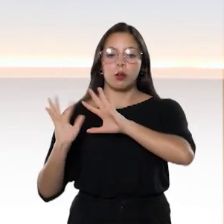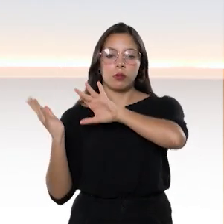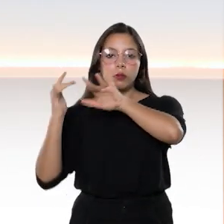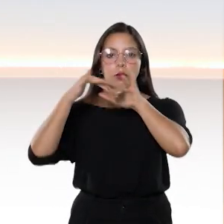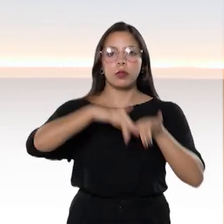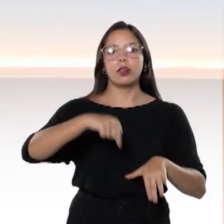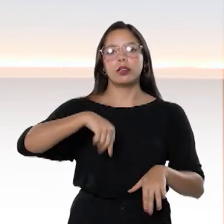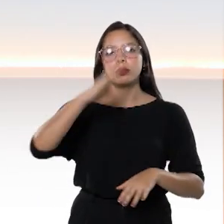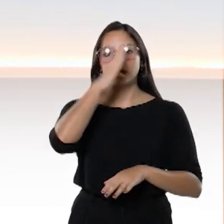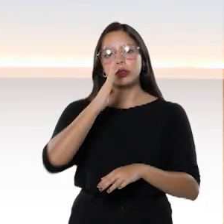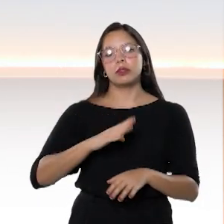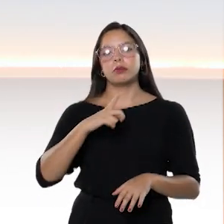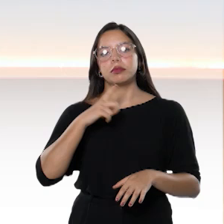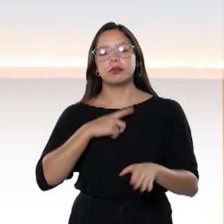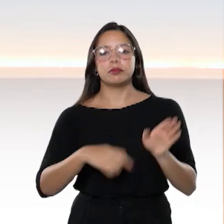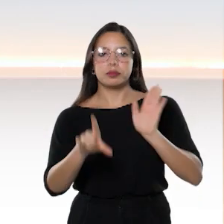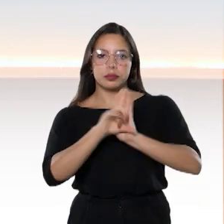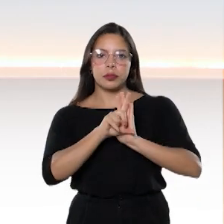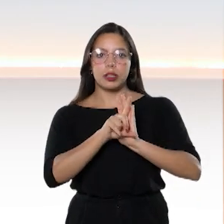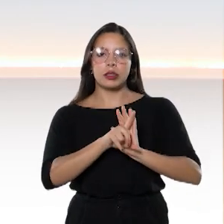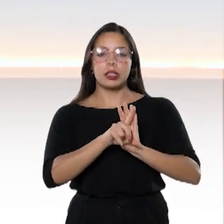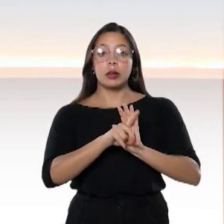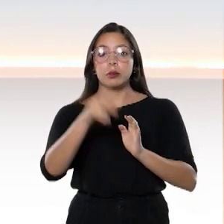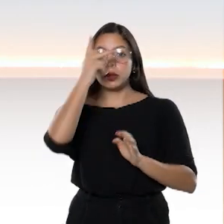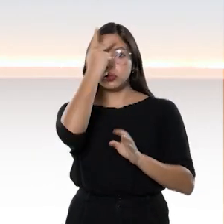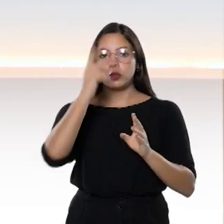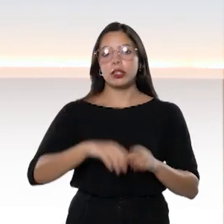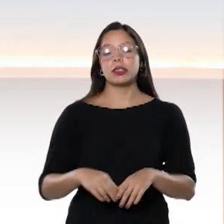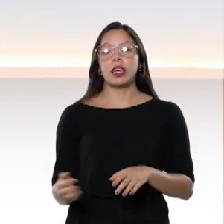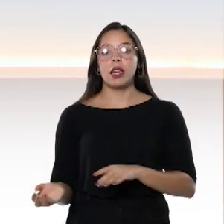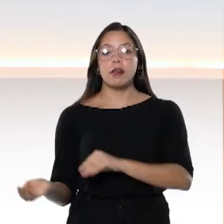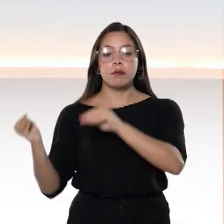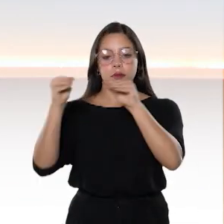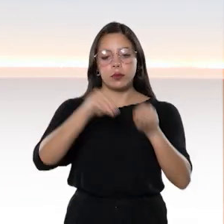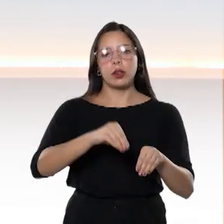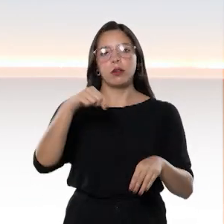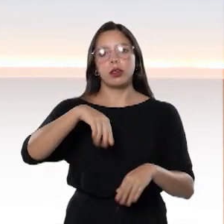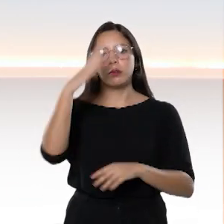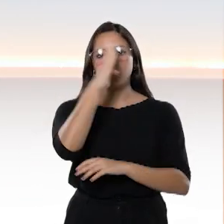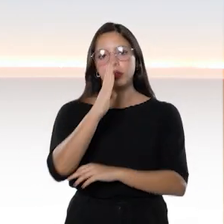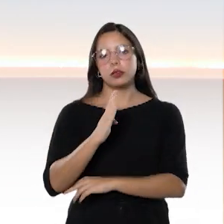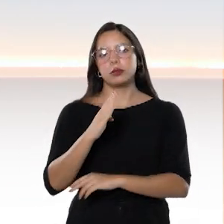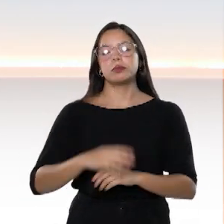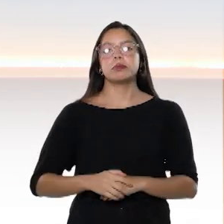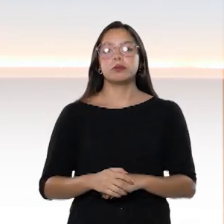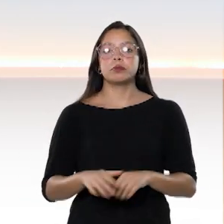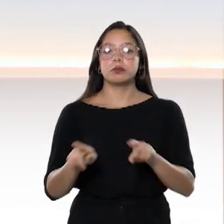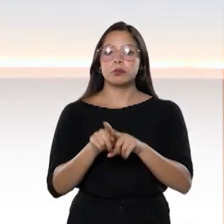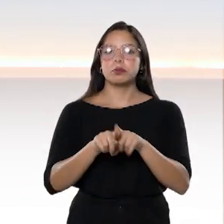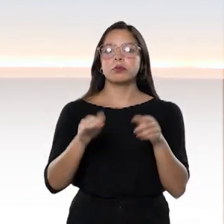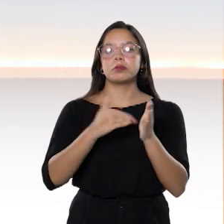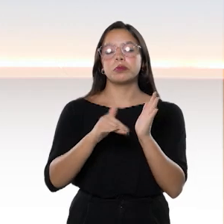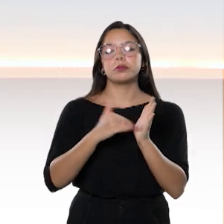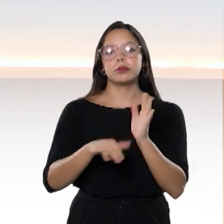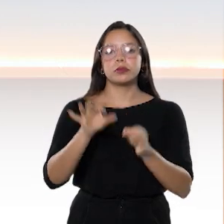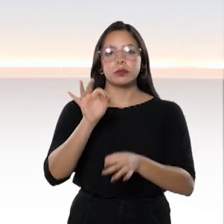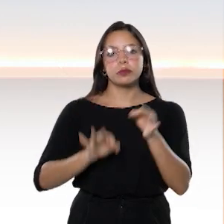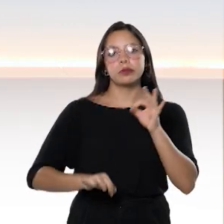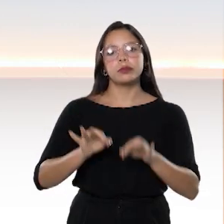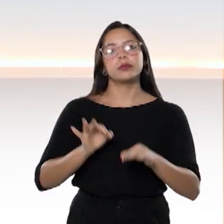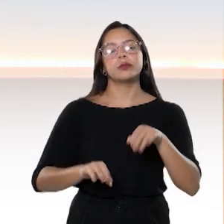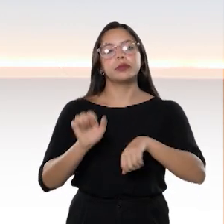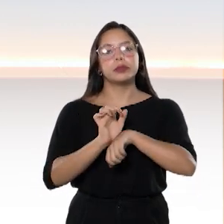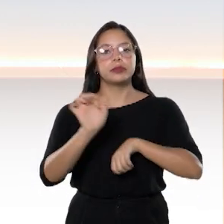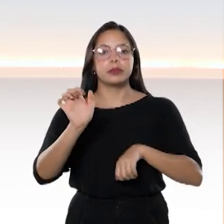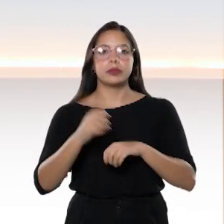publicada a Lei de Política Estadual para Migrantes. O Conselho vinculado à Secretaria de Estado de Justiça será permanente e terá